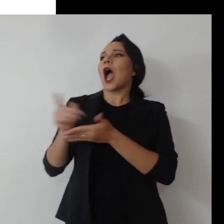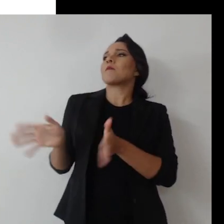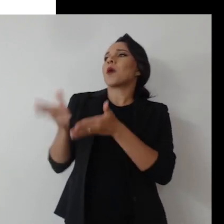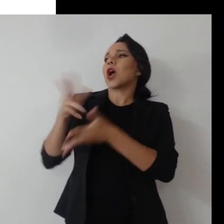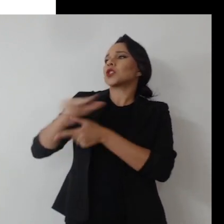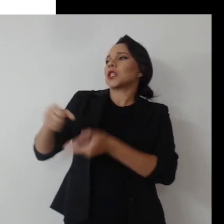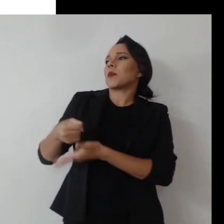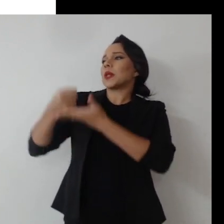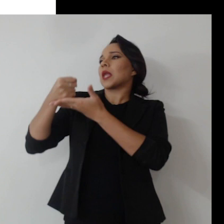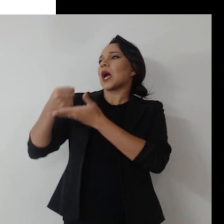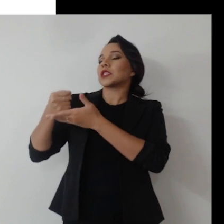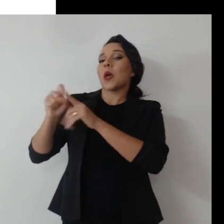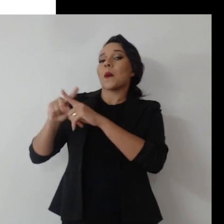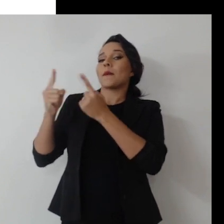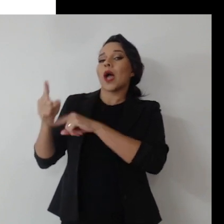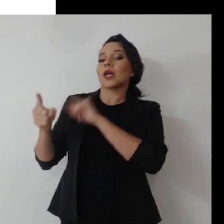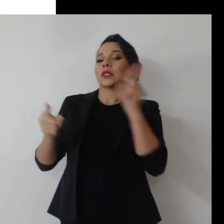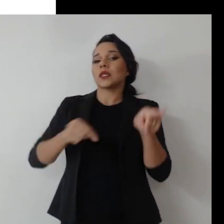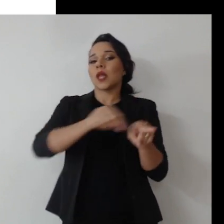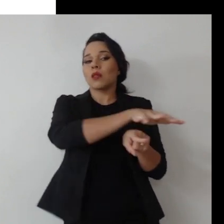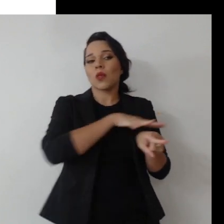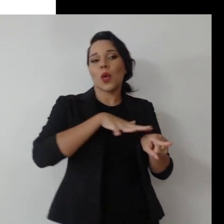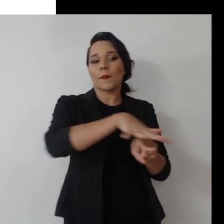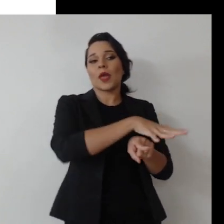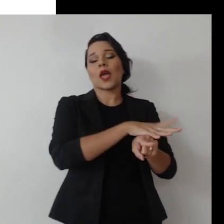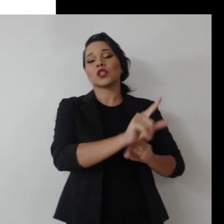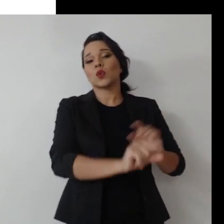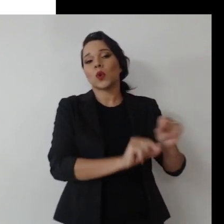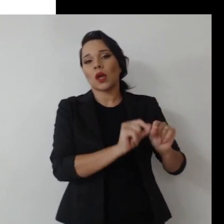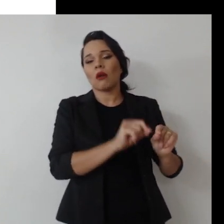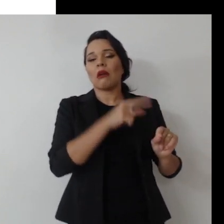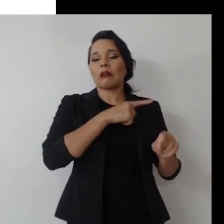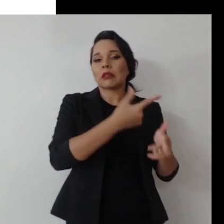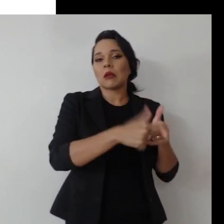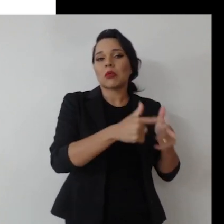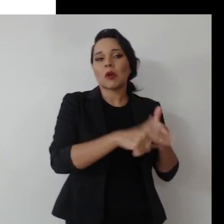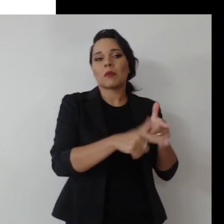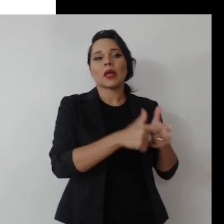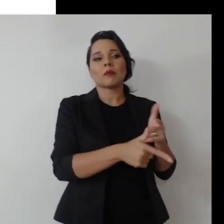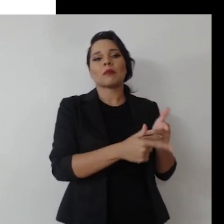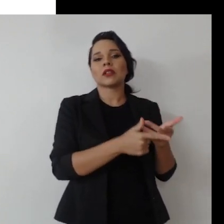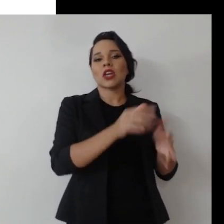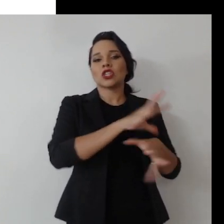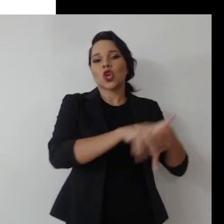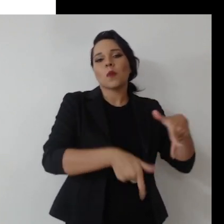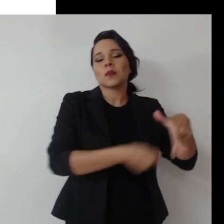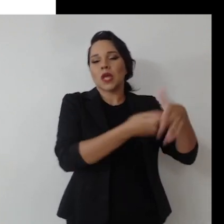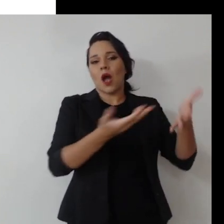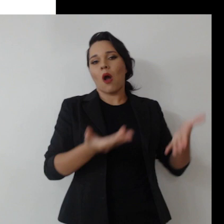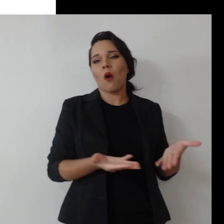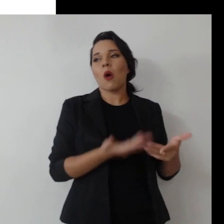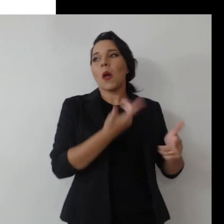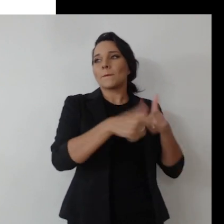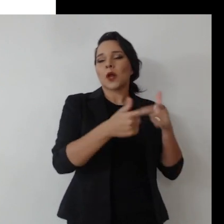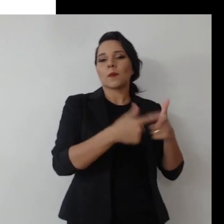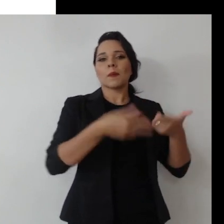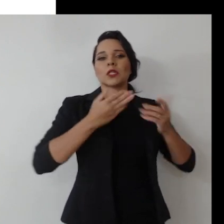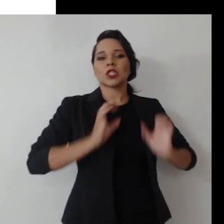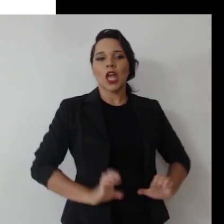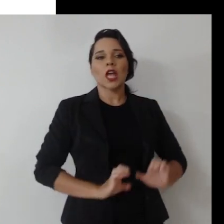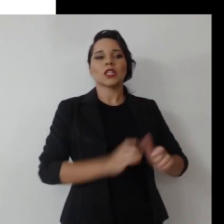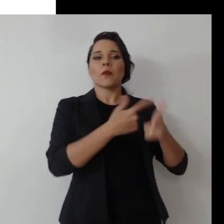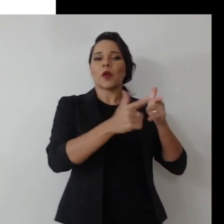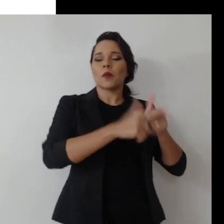sustentabilidade se a gente está num ambiente que tem problemas de compliance relacionados à corrupção